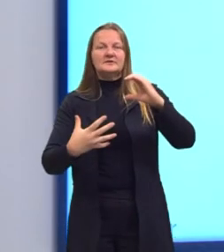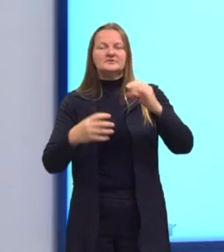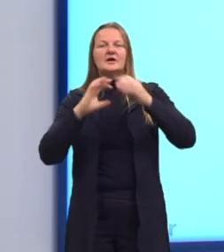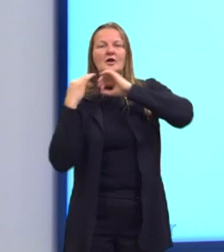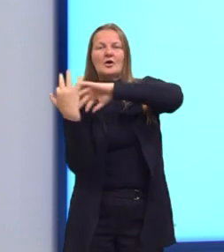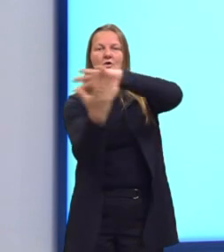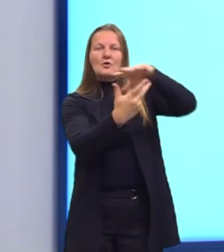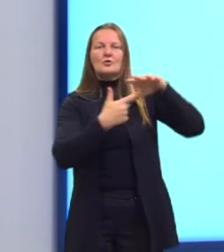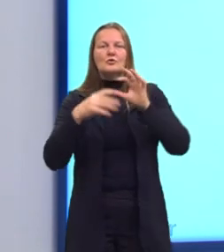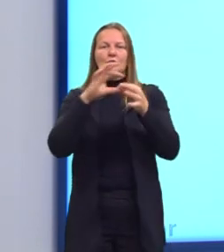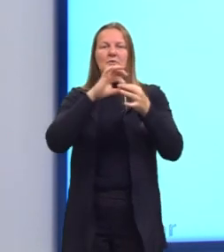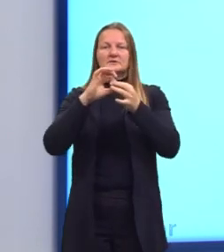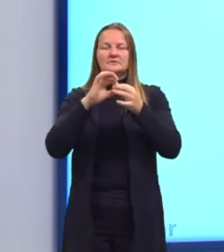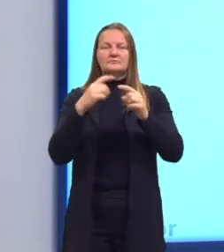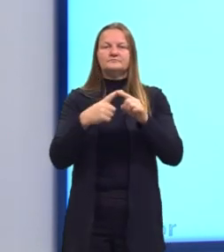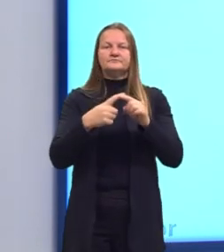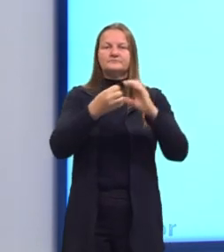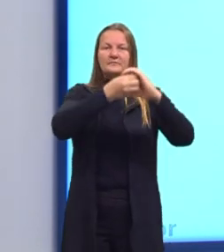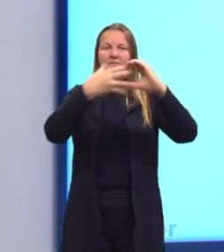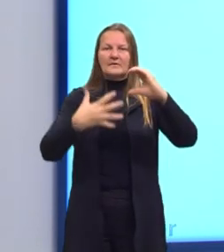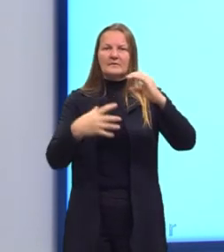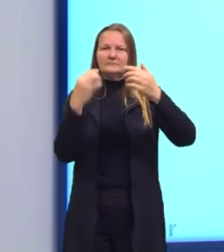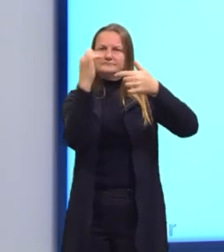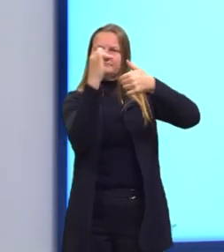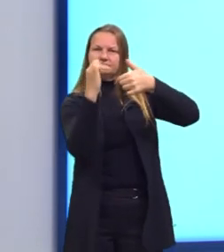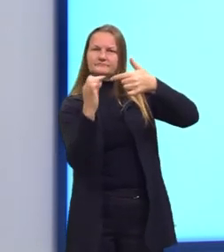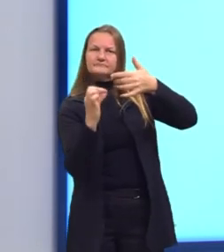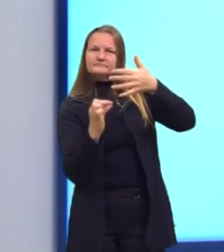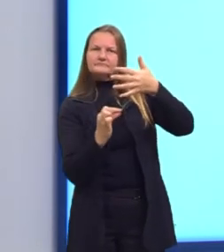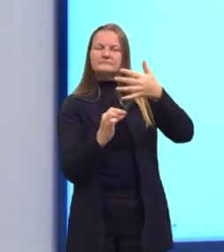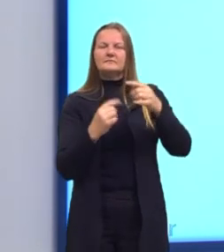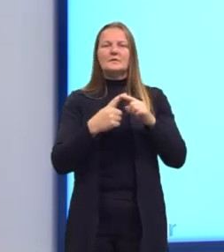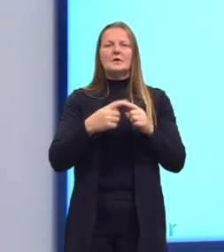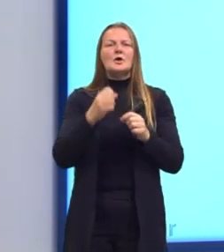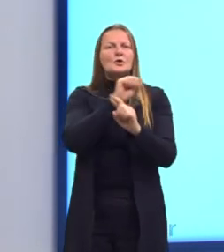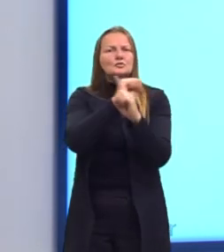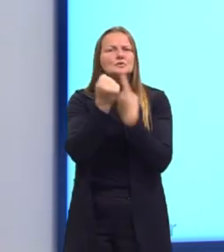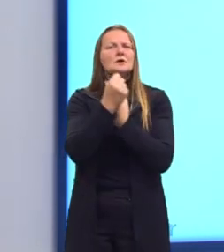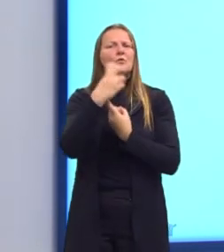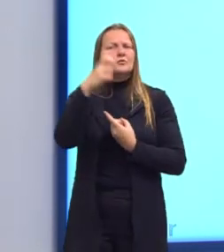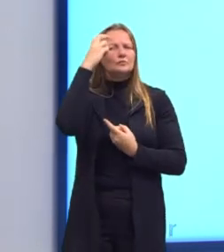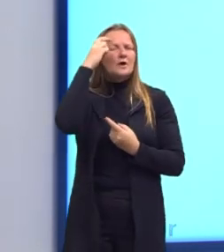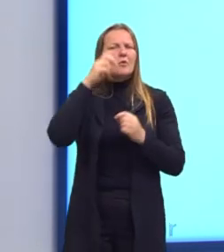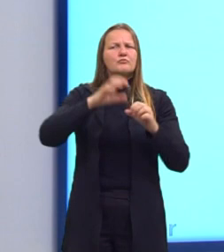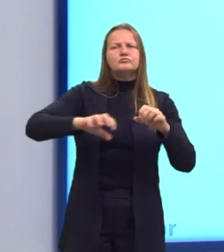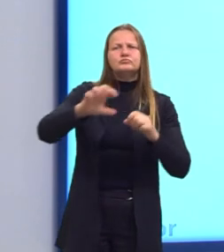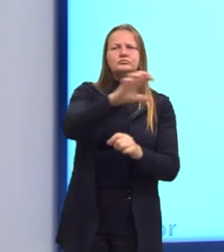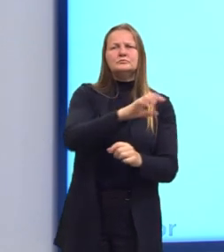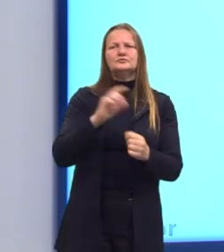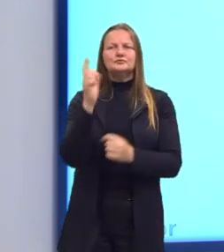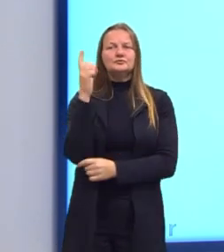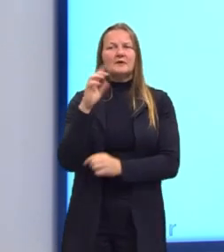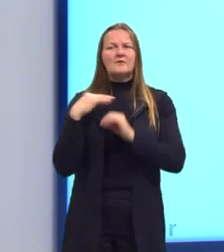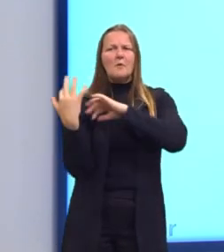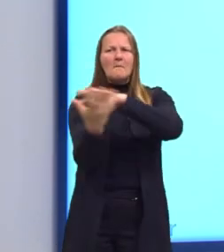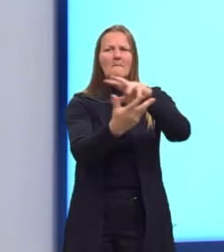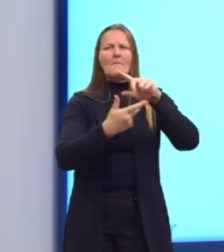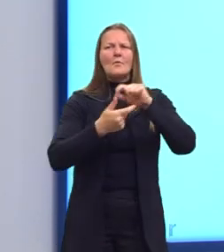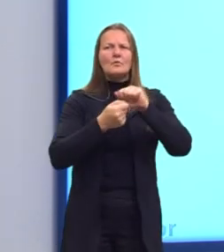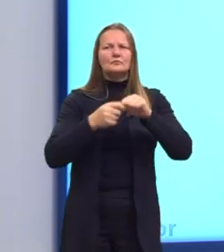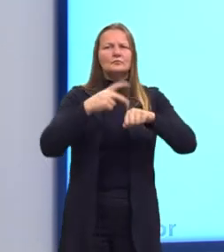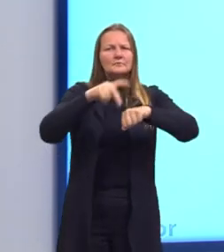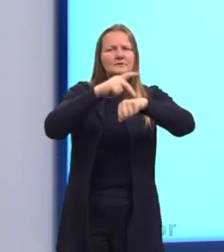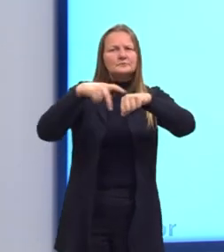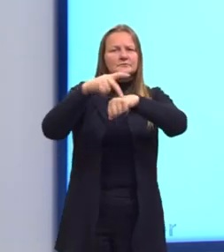É um fenômeno de integração econômica, social e cultural de espaço geográfico em escala mundial. Ok.